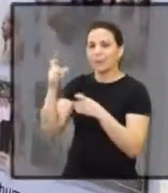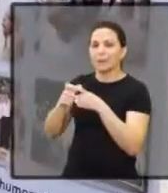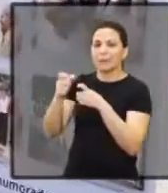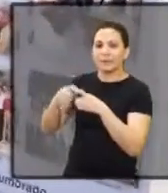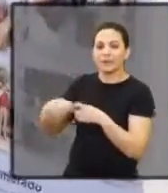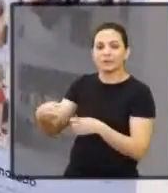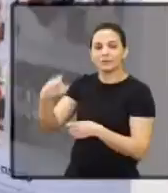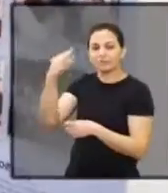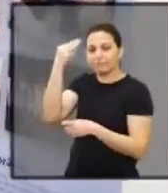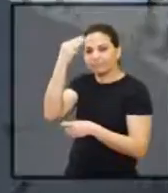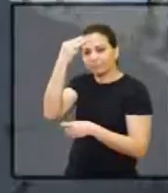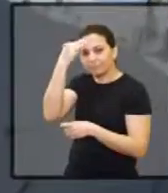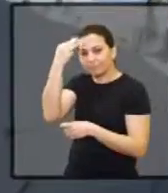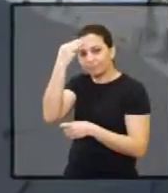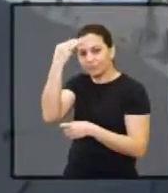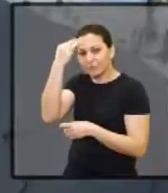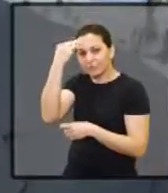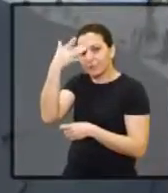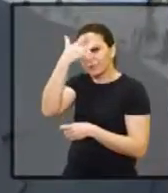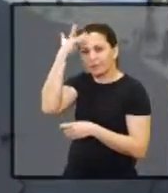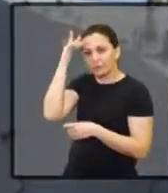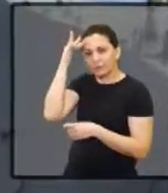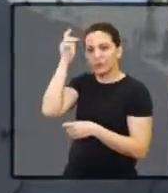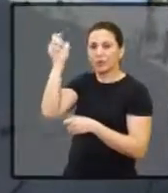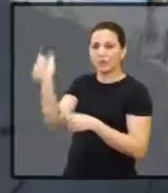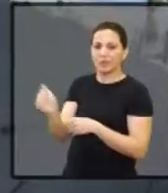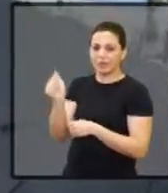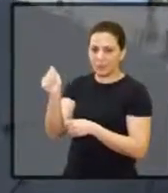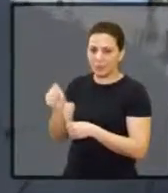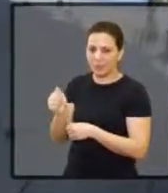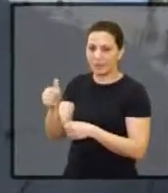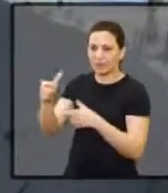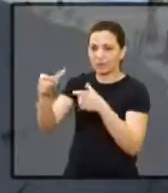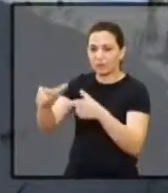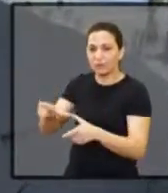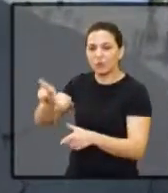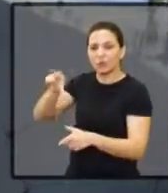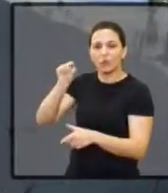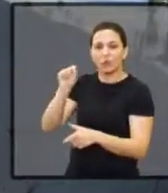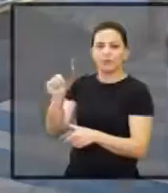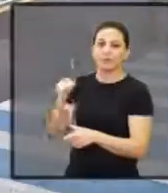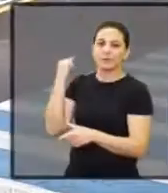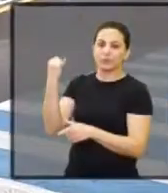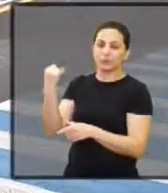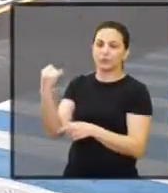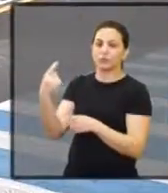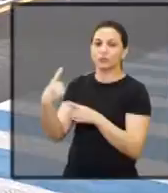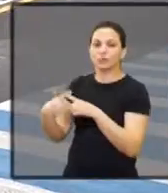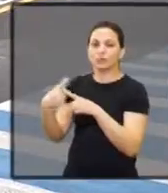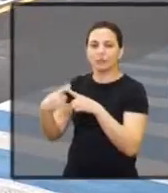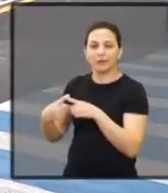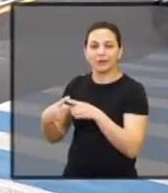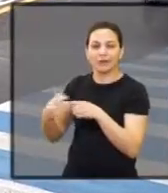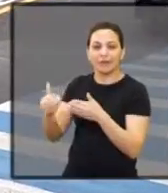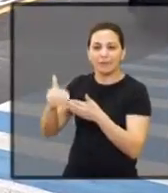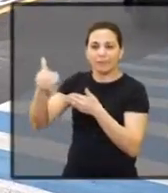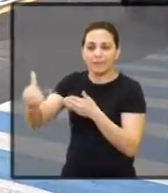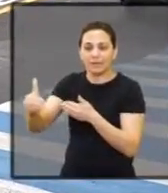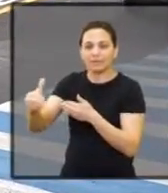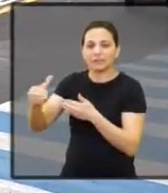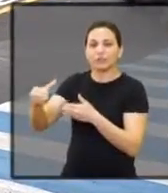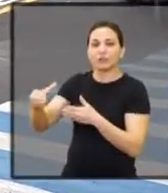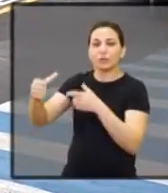foi uma pessoa que marcou. E eu fico muito feliz de ter escolhido esse lugar. Nós tínhamos aqui na frente um centro